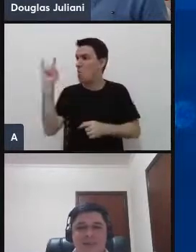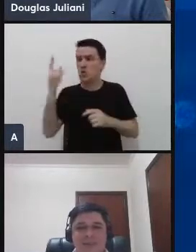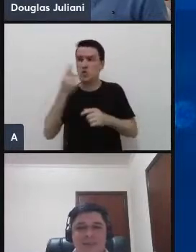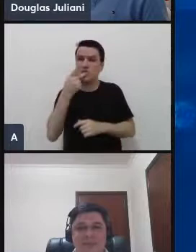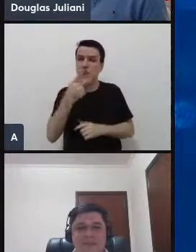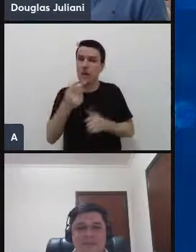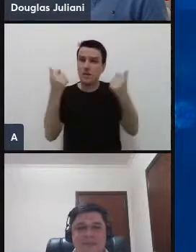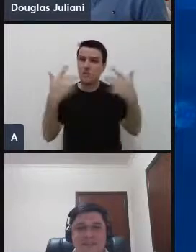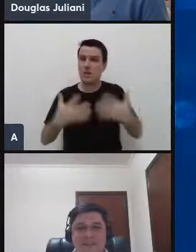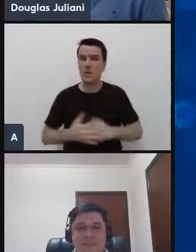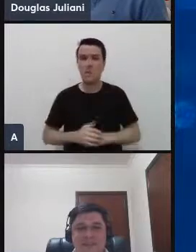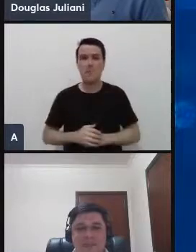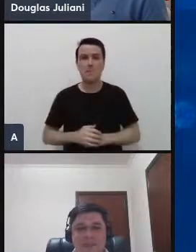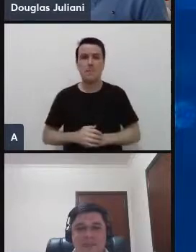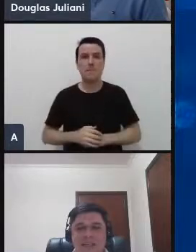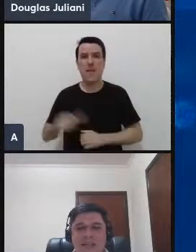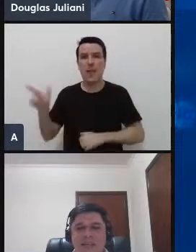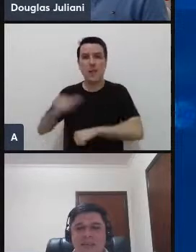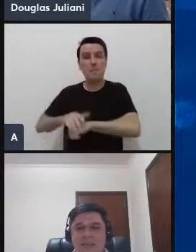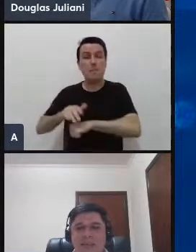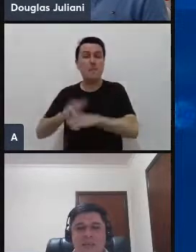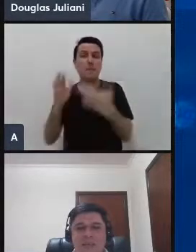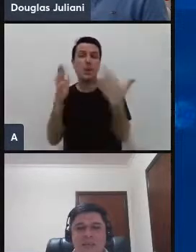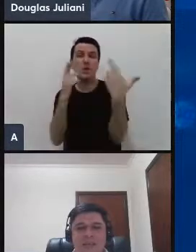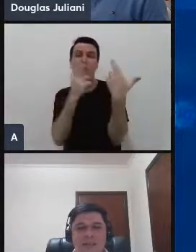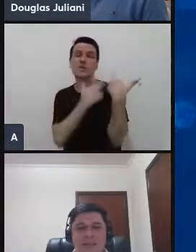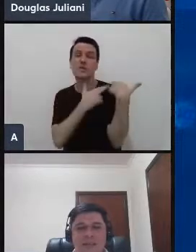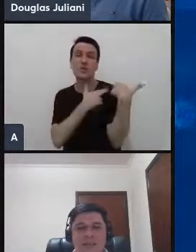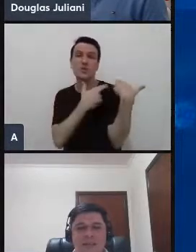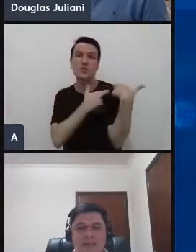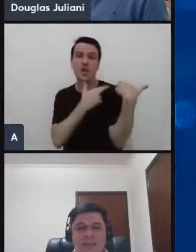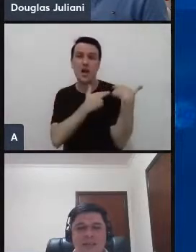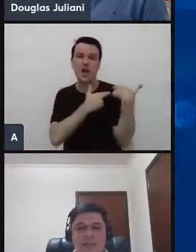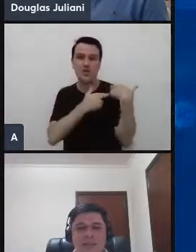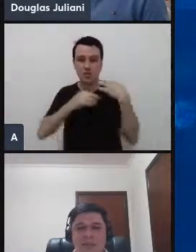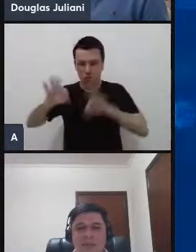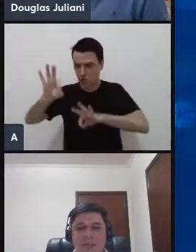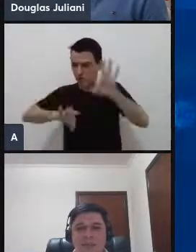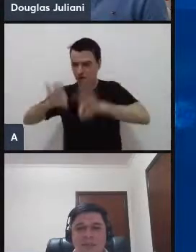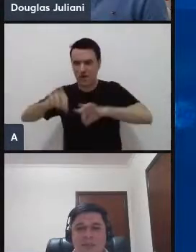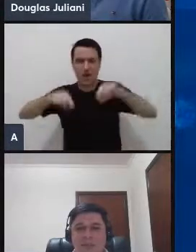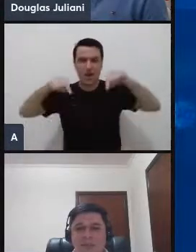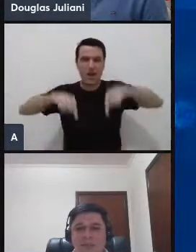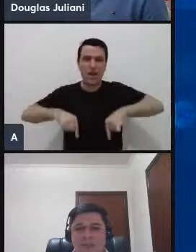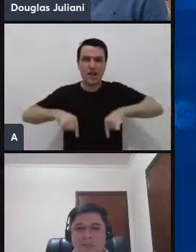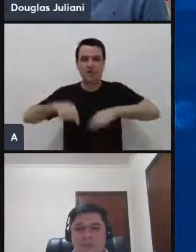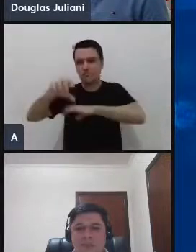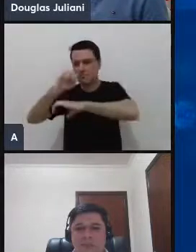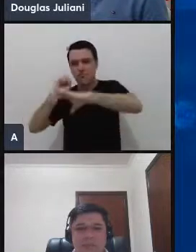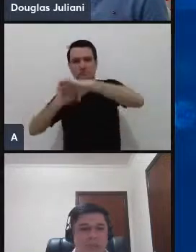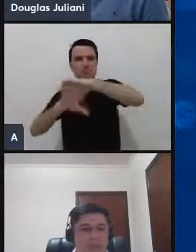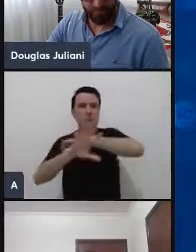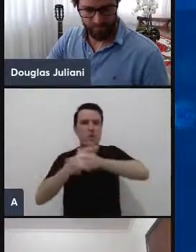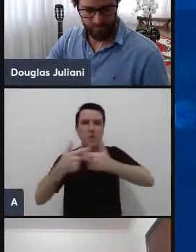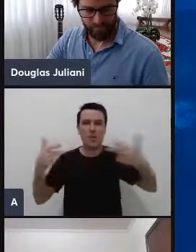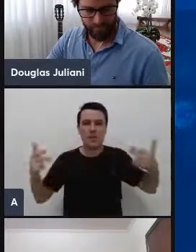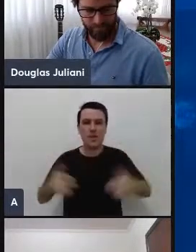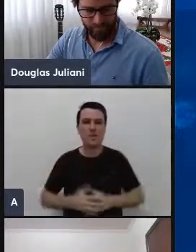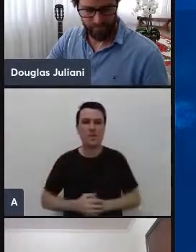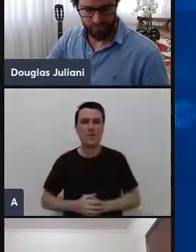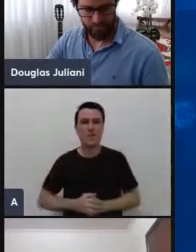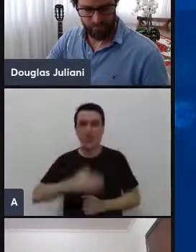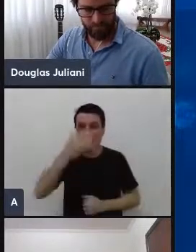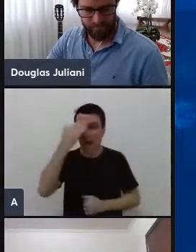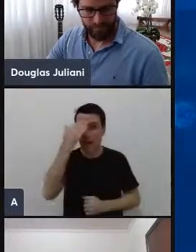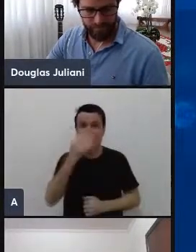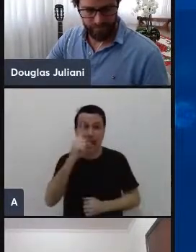a responsável aqui por essa estrutura de transmissão a gente agradece lembrando